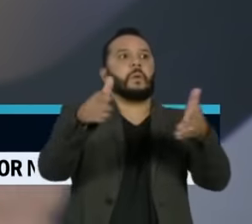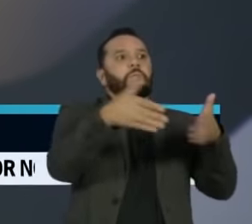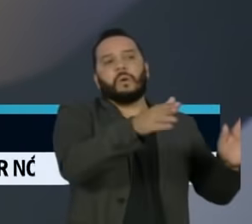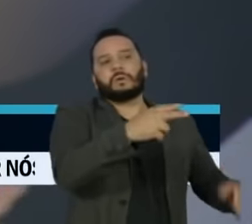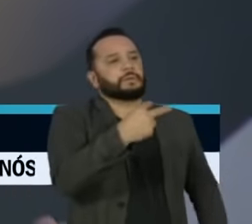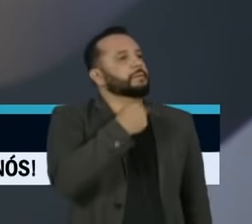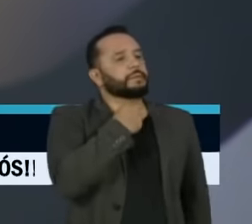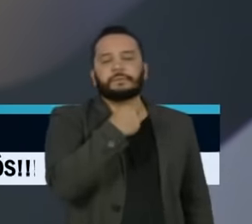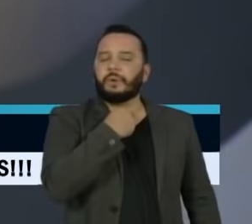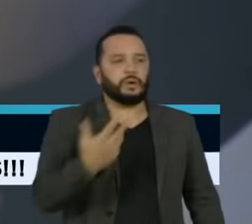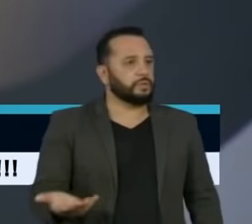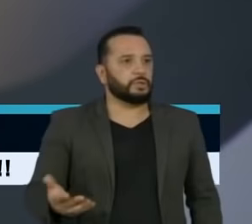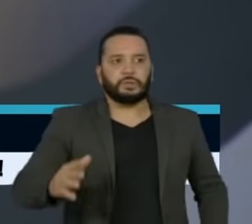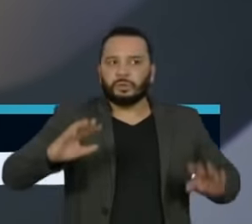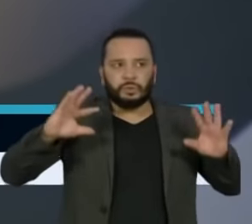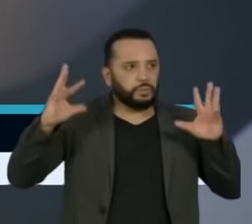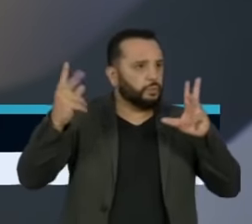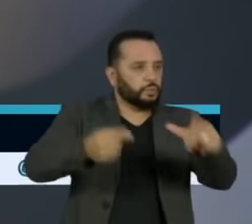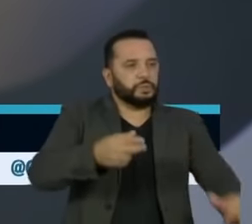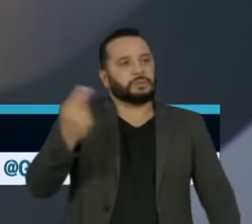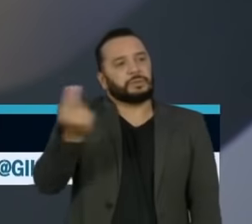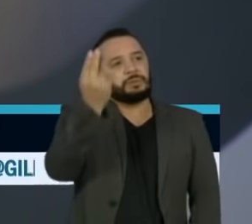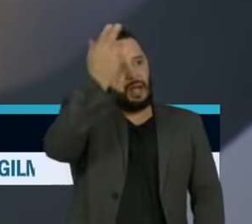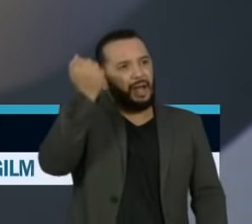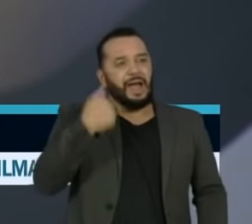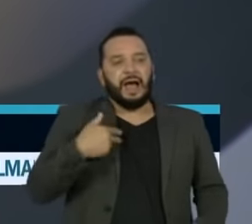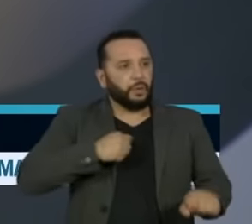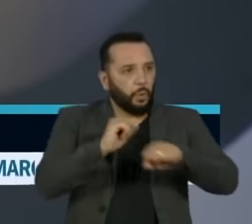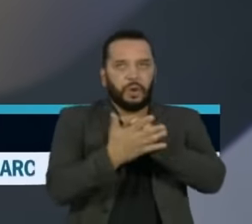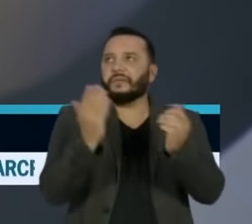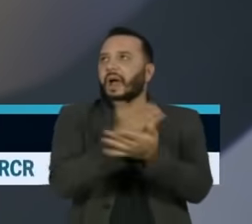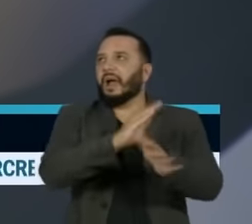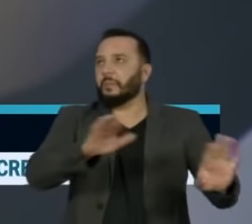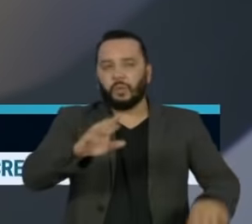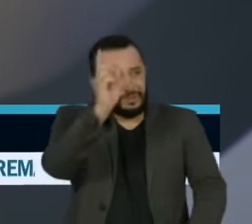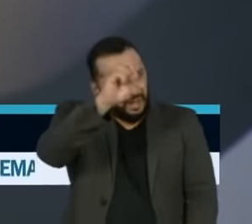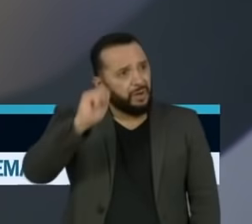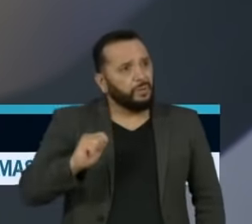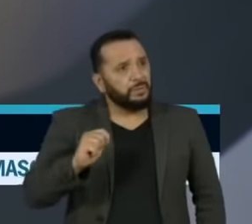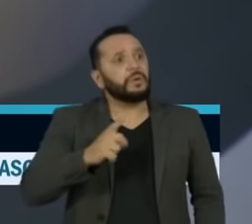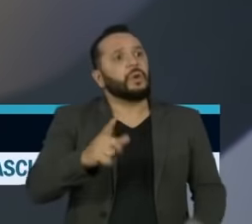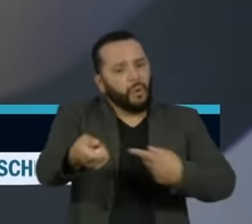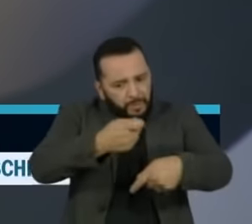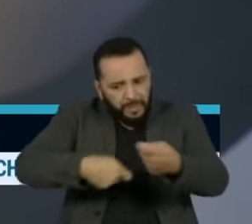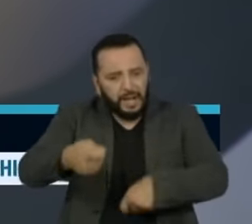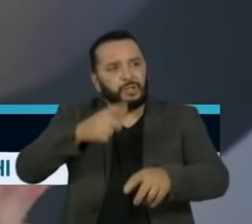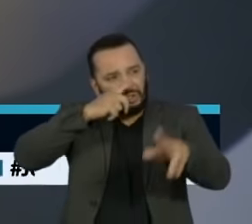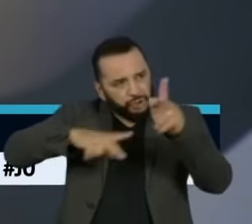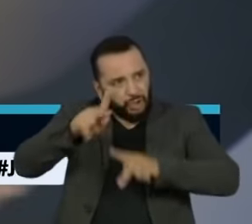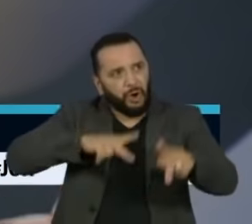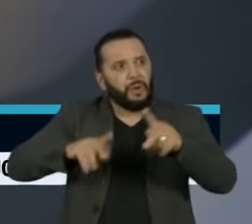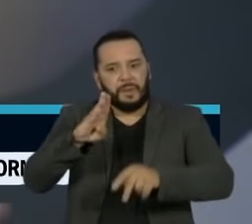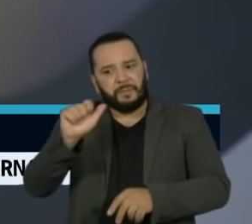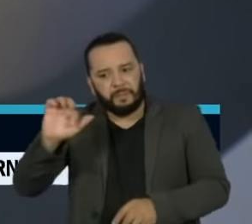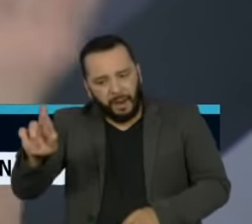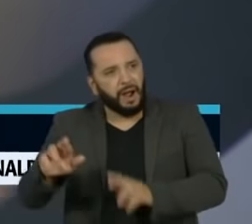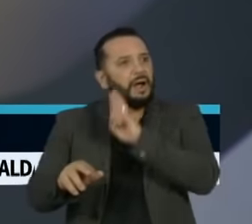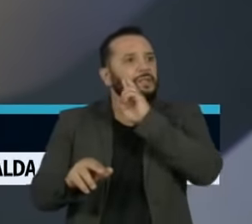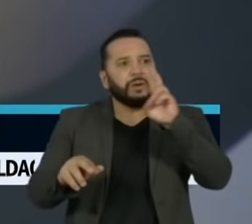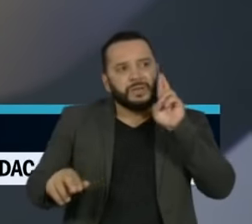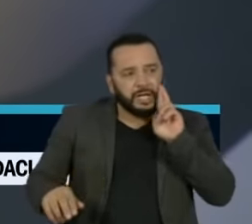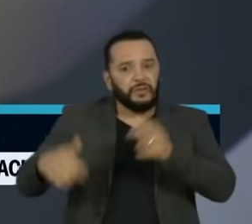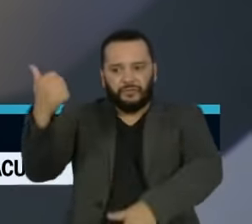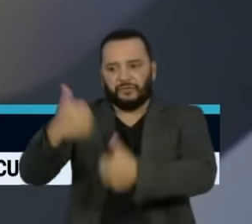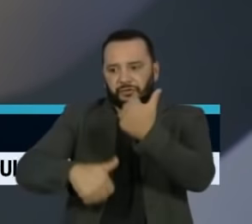não pode ter tudo de uma vez, como se a pandemia realmente tivesse acabado. Abrir comércio, shoppings, bares, restaurantes, jogos de futebol